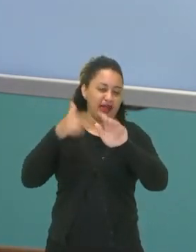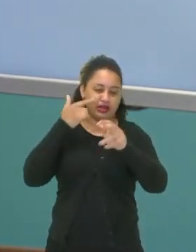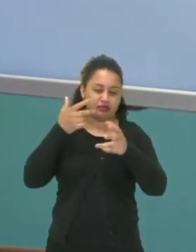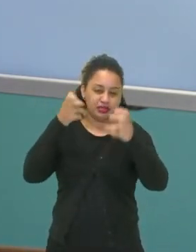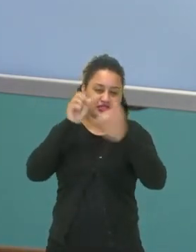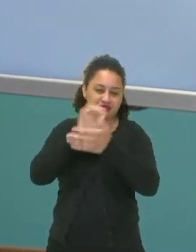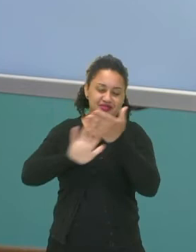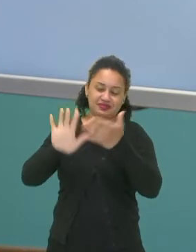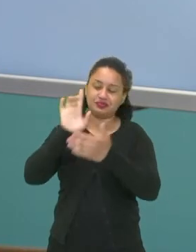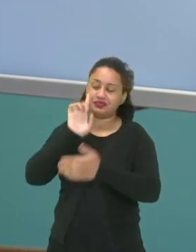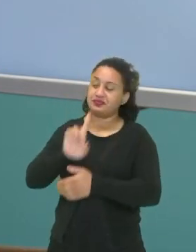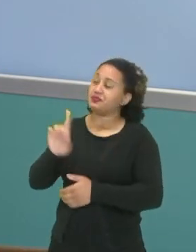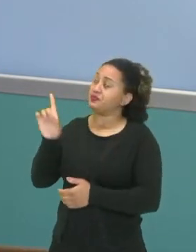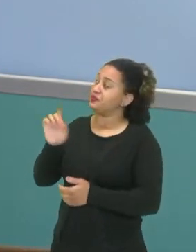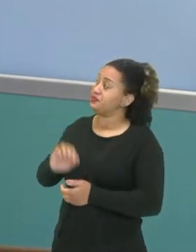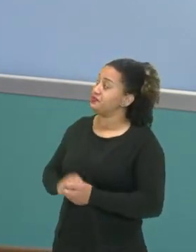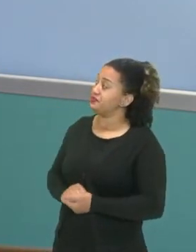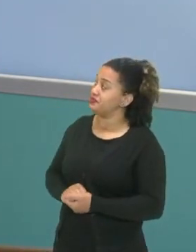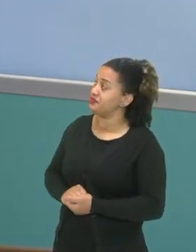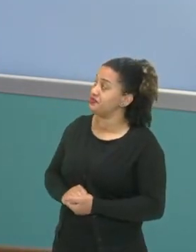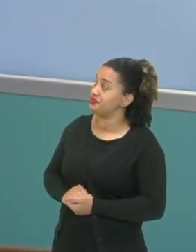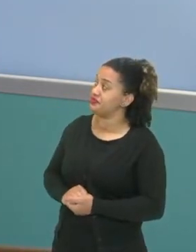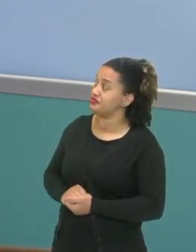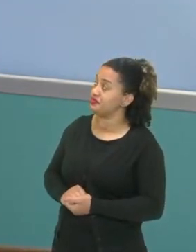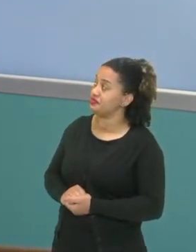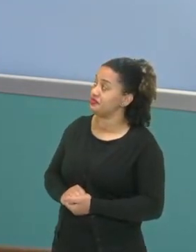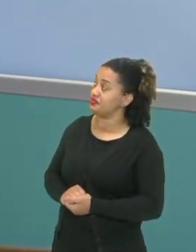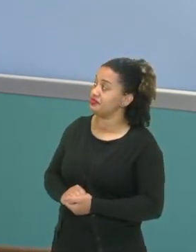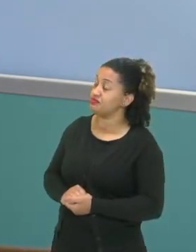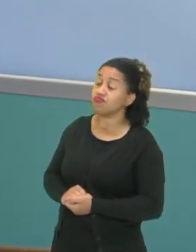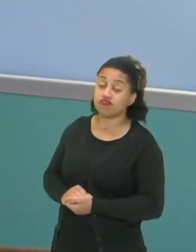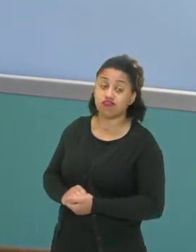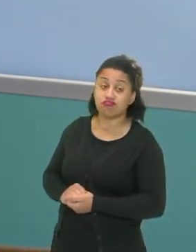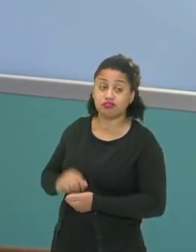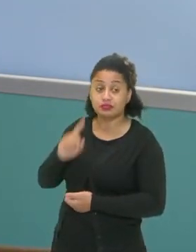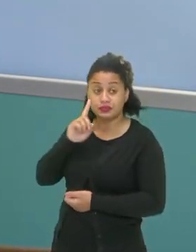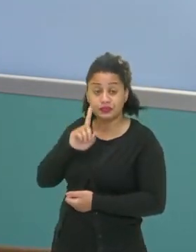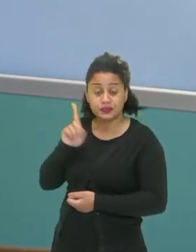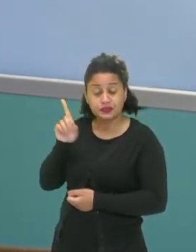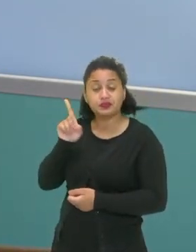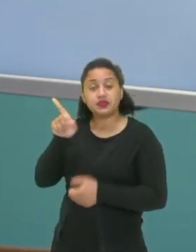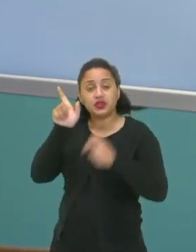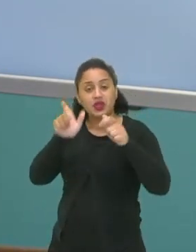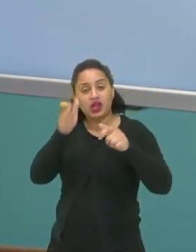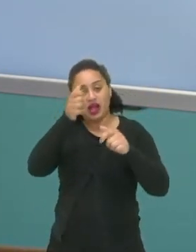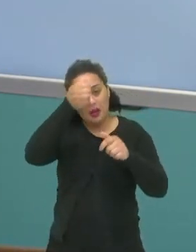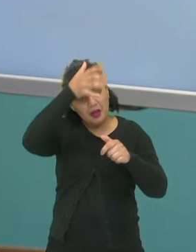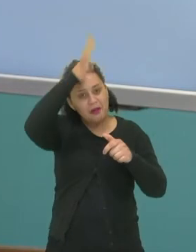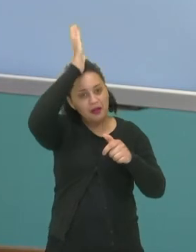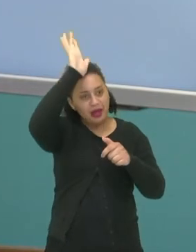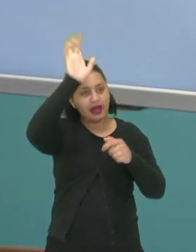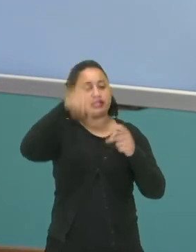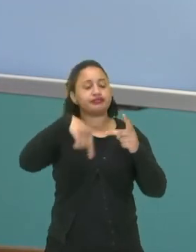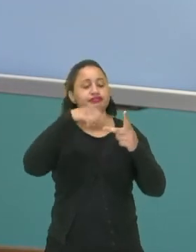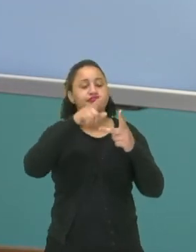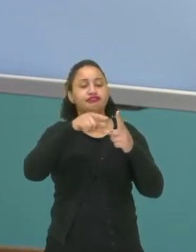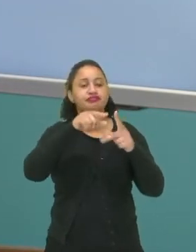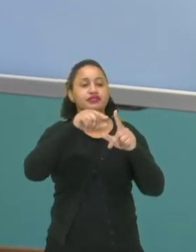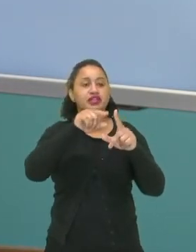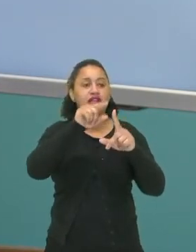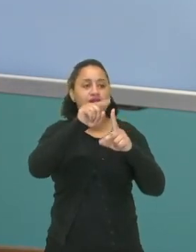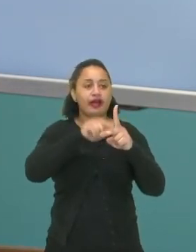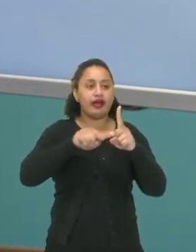gravura, mostrando que aqui eu tenho o corpo de bombeiros, o posto corpo de bombeiros, a posição onde o helicóptero